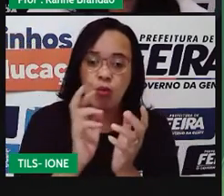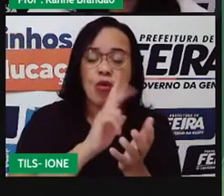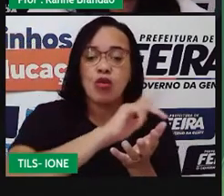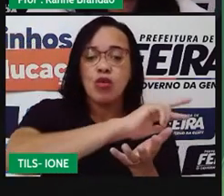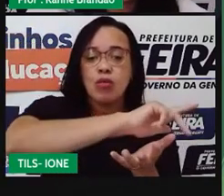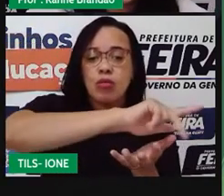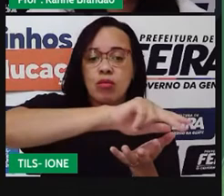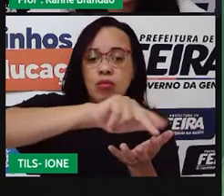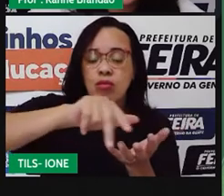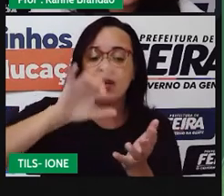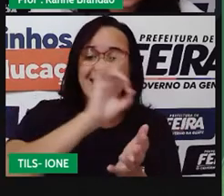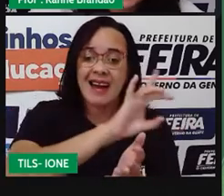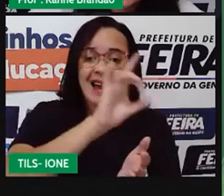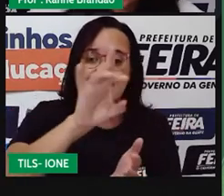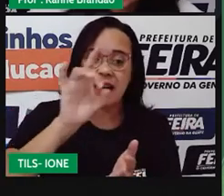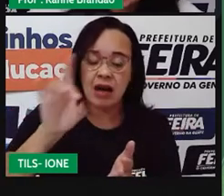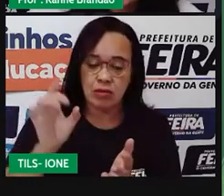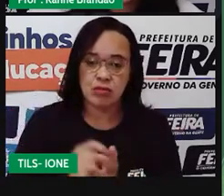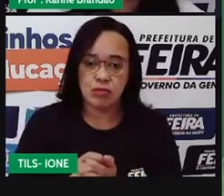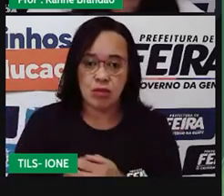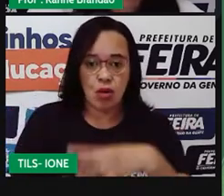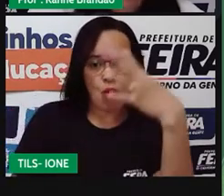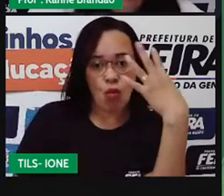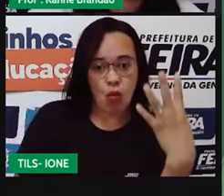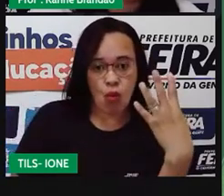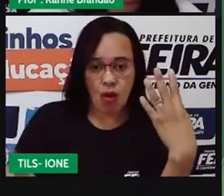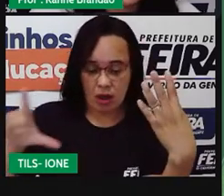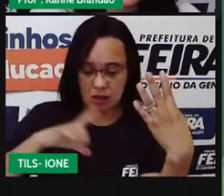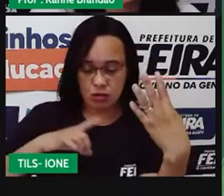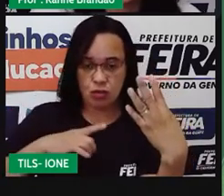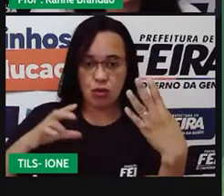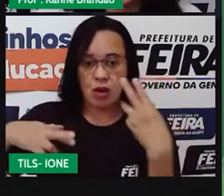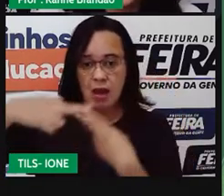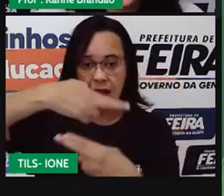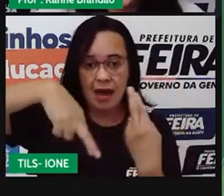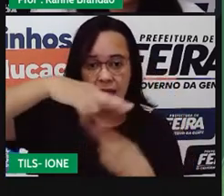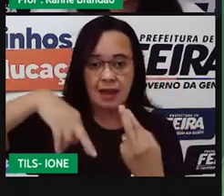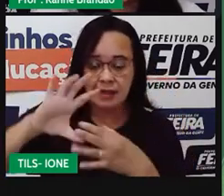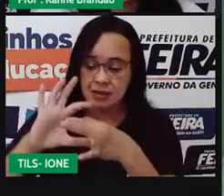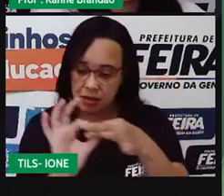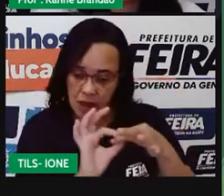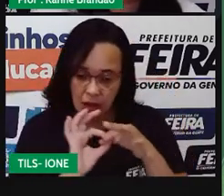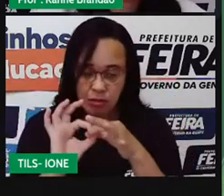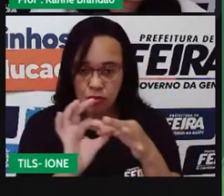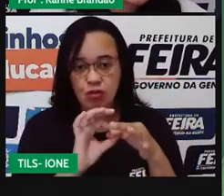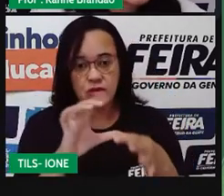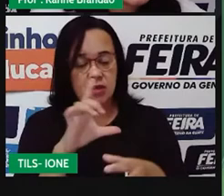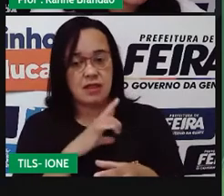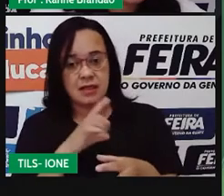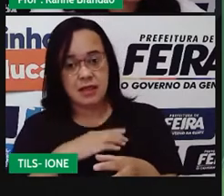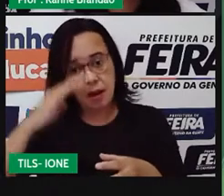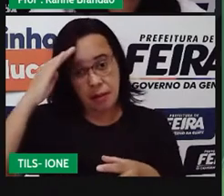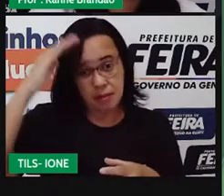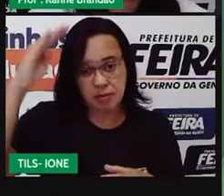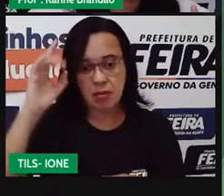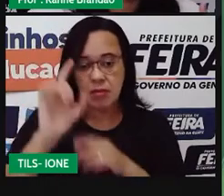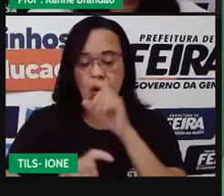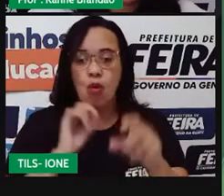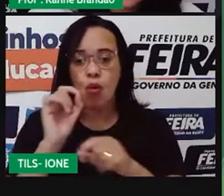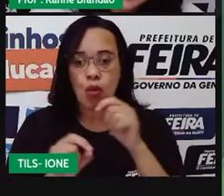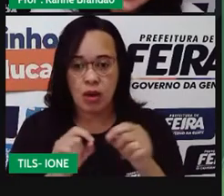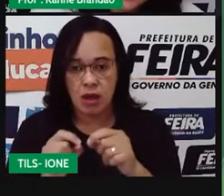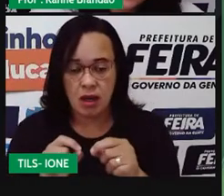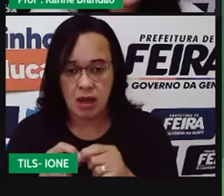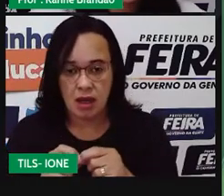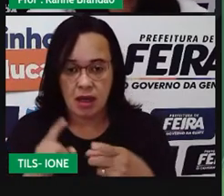A gente tem quatro tipos de relações harmônicas inter-específicas, vamos dizer assim, principais. Que é o